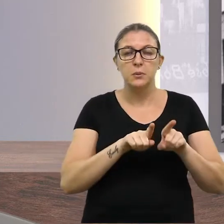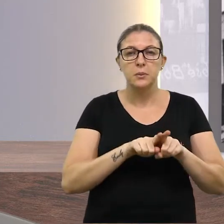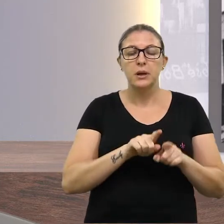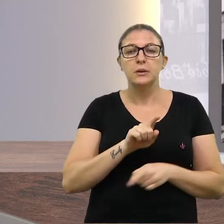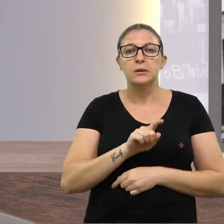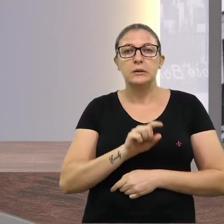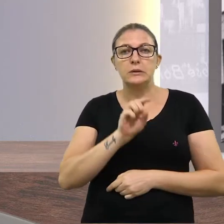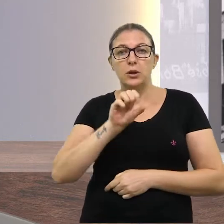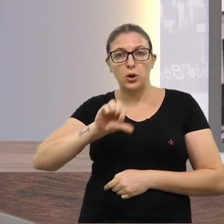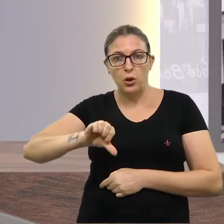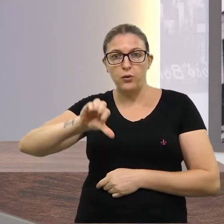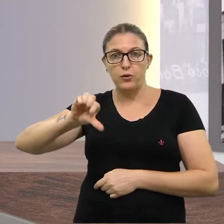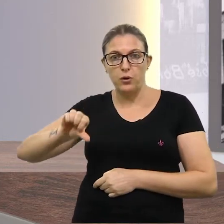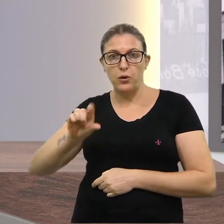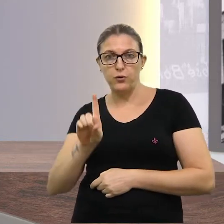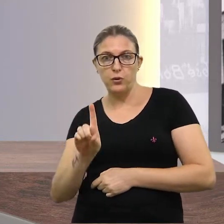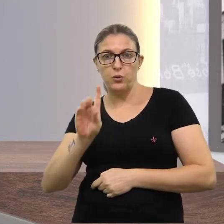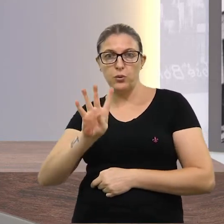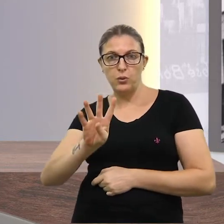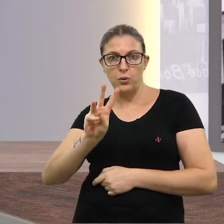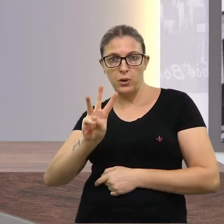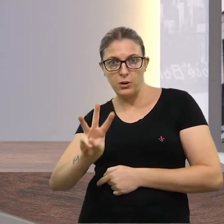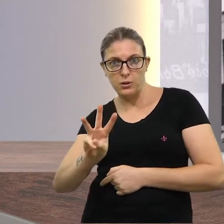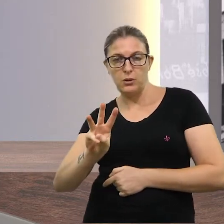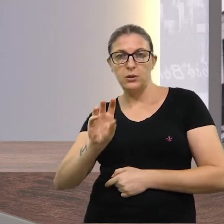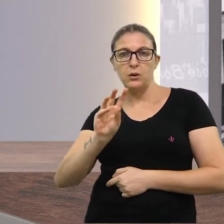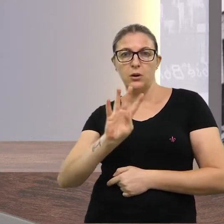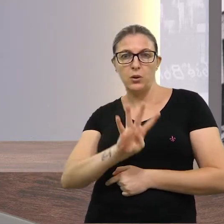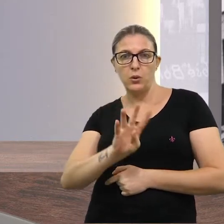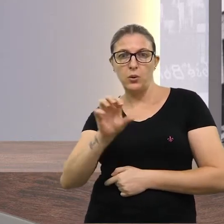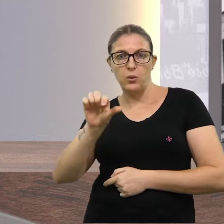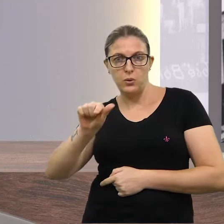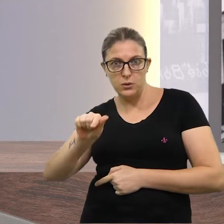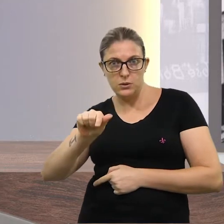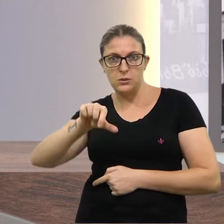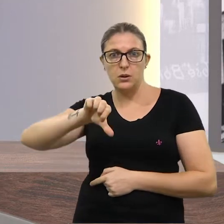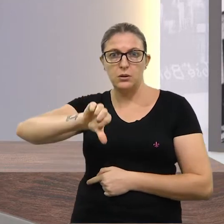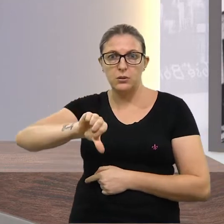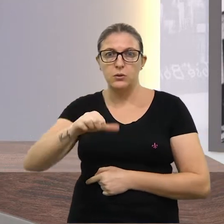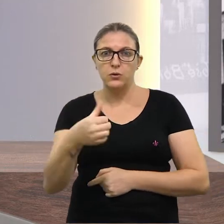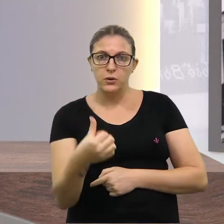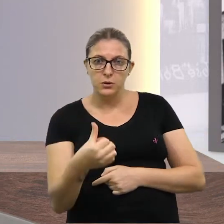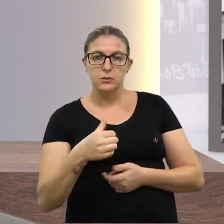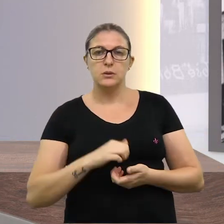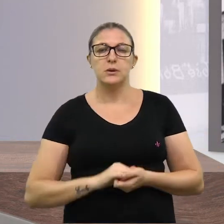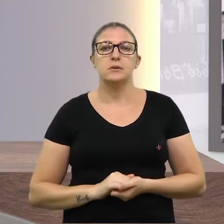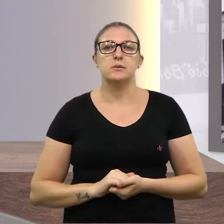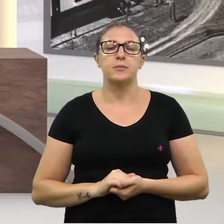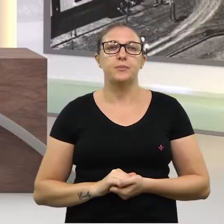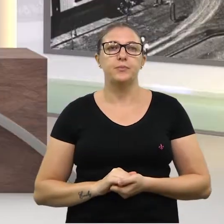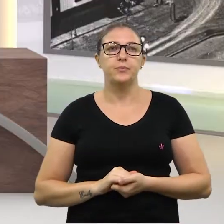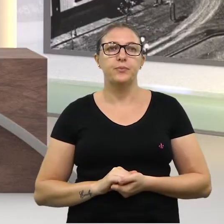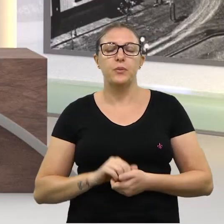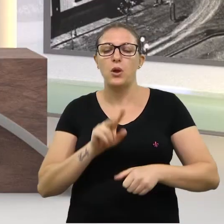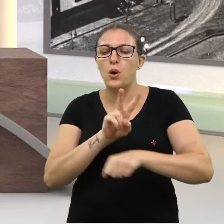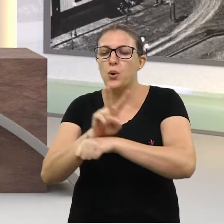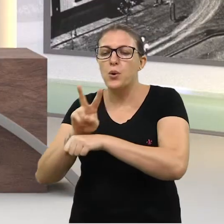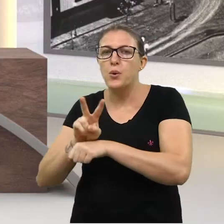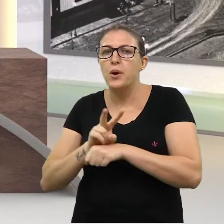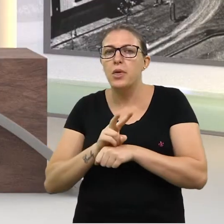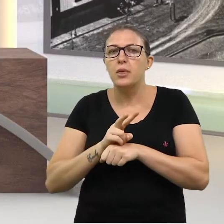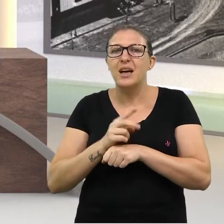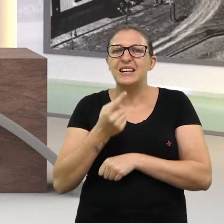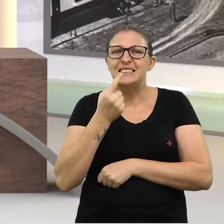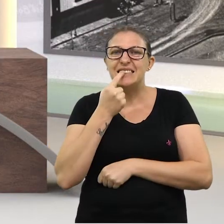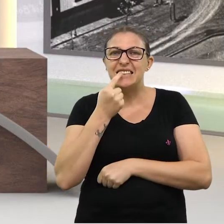ou 549-9143-4796. O cuidado